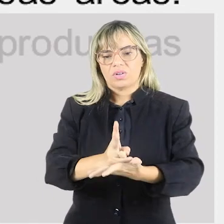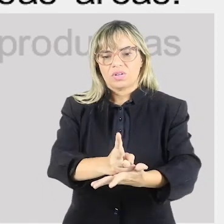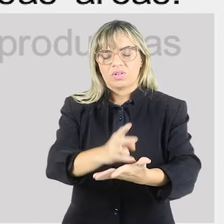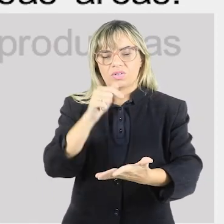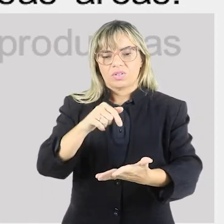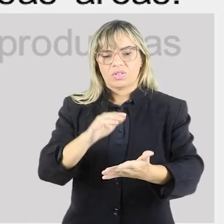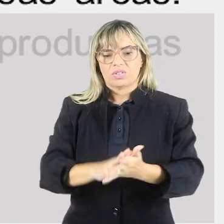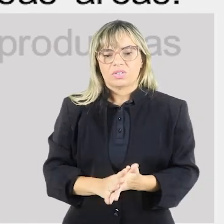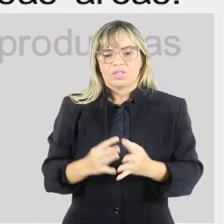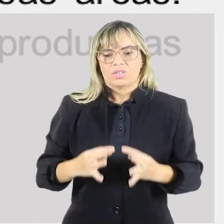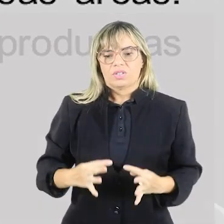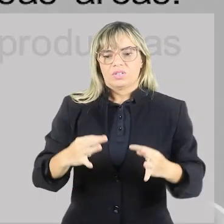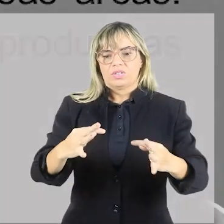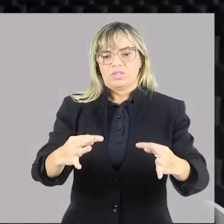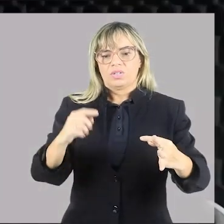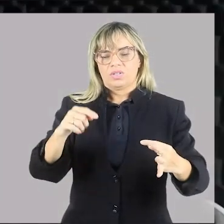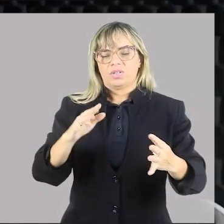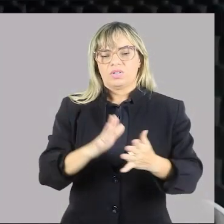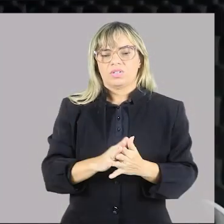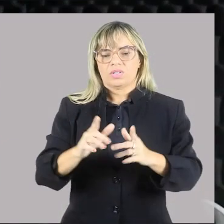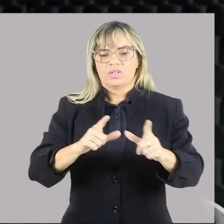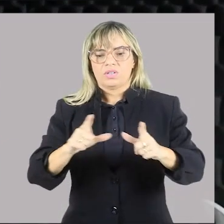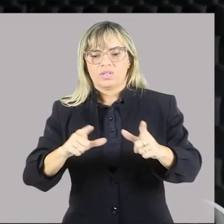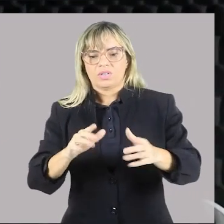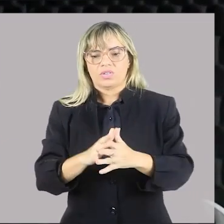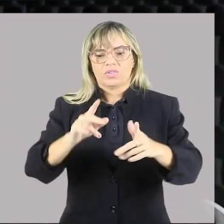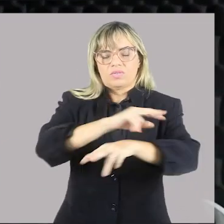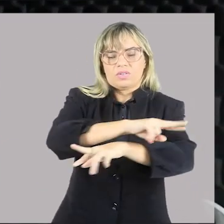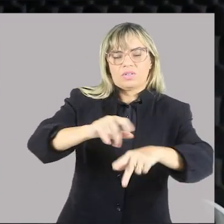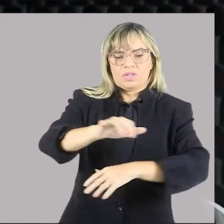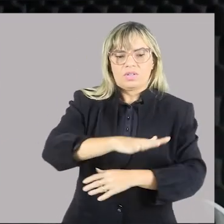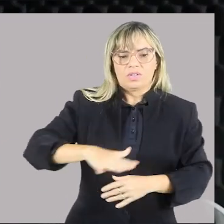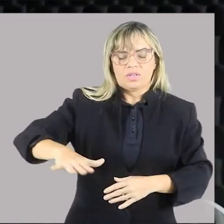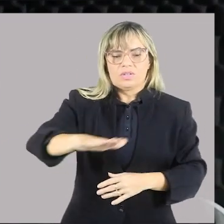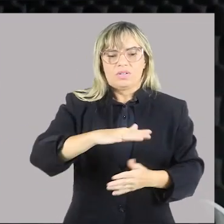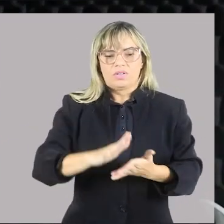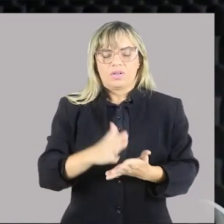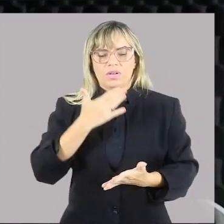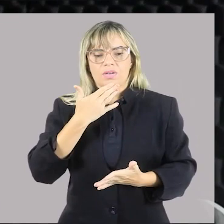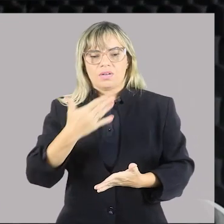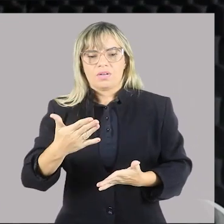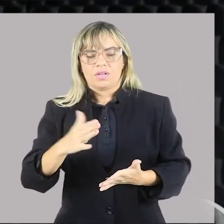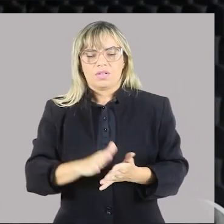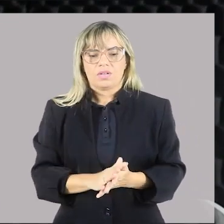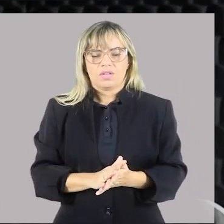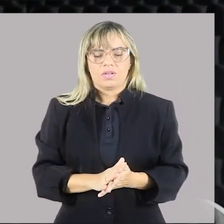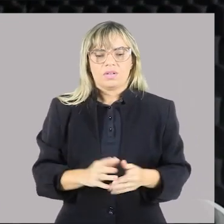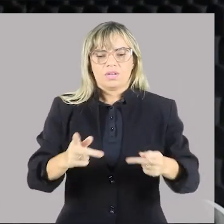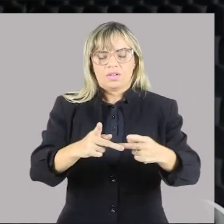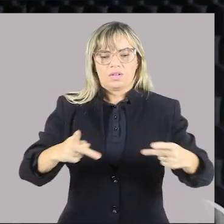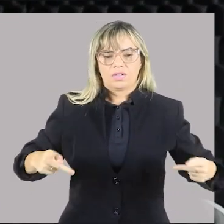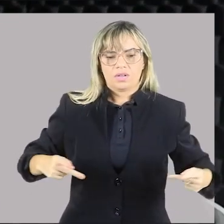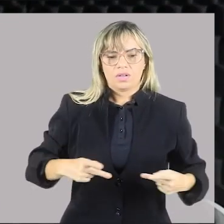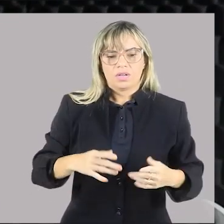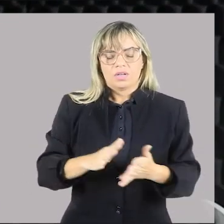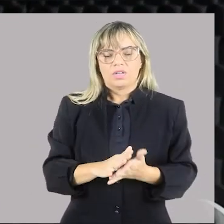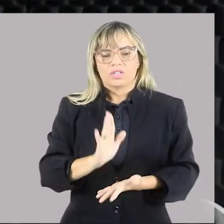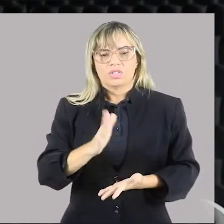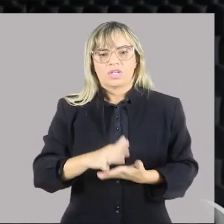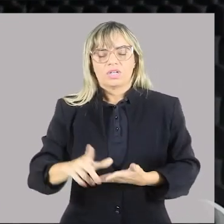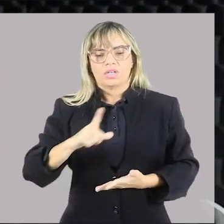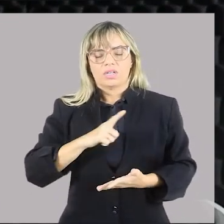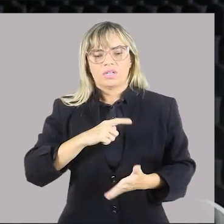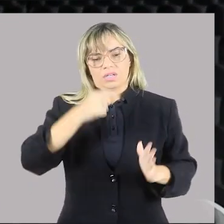trabalho nas mais diversas áreas. é simples. Vai pedir lá uma pizza, já tem a inteligência artificial.